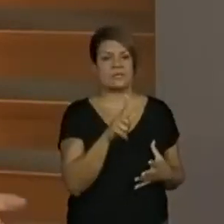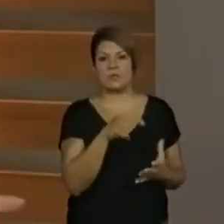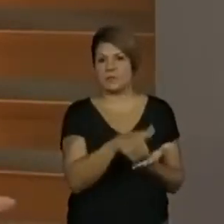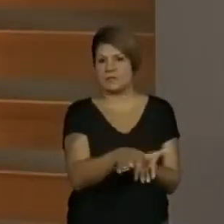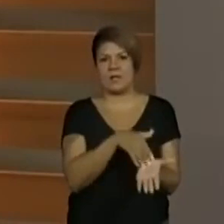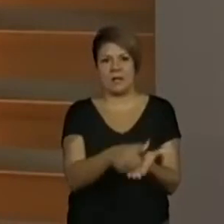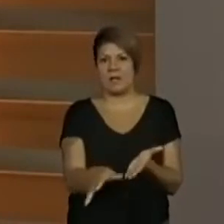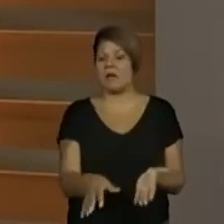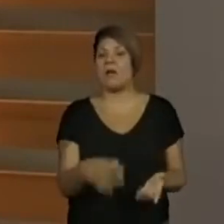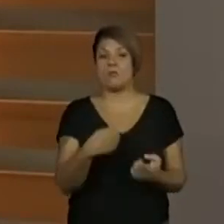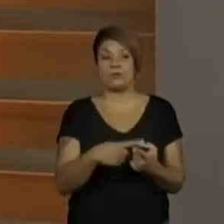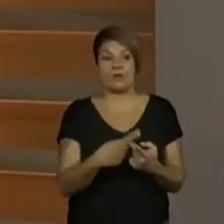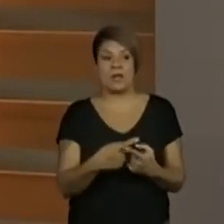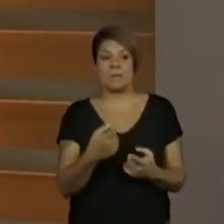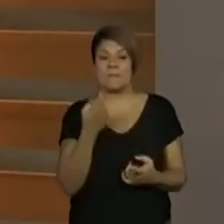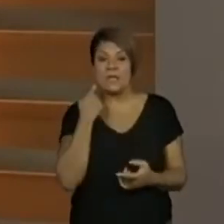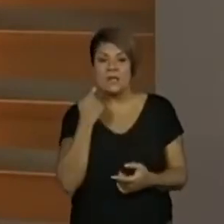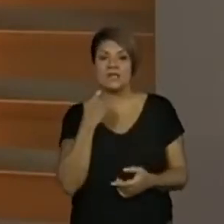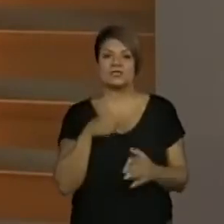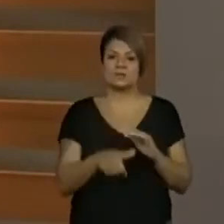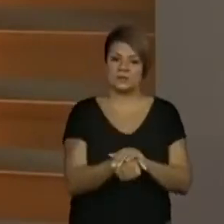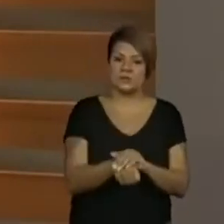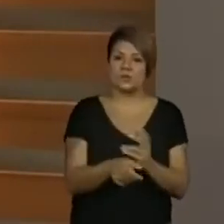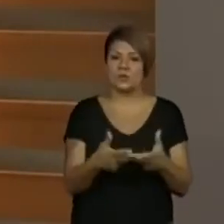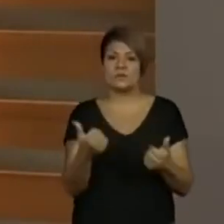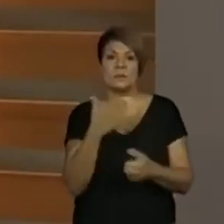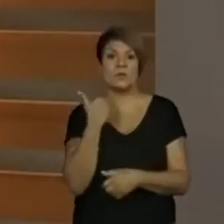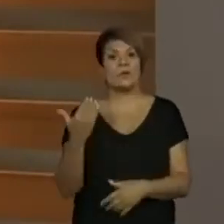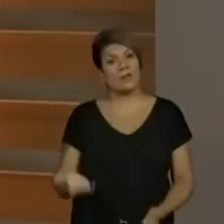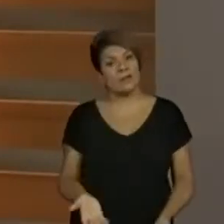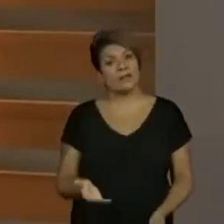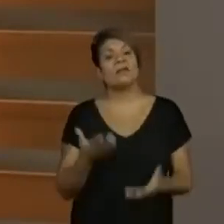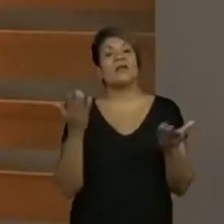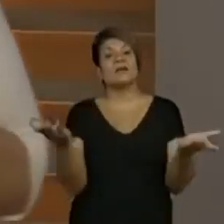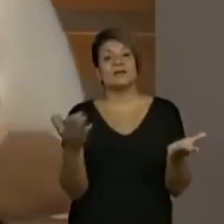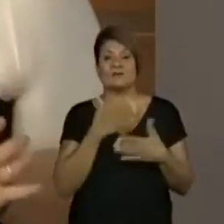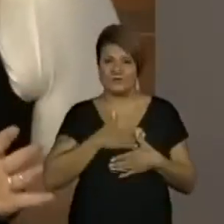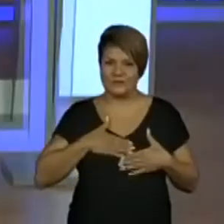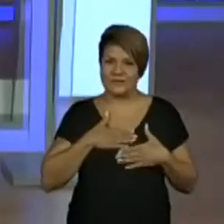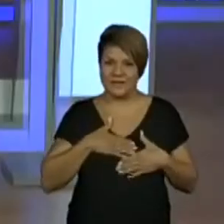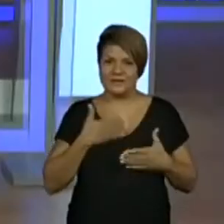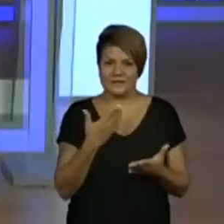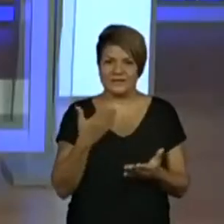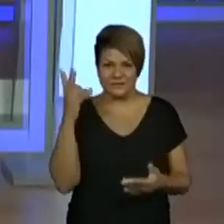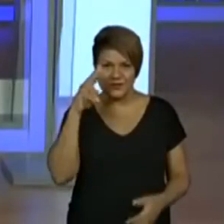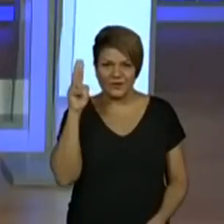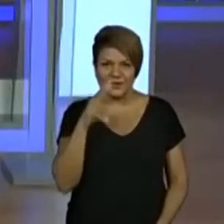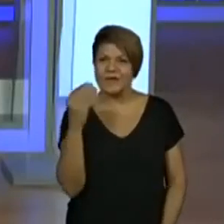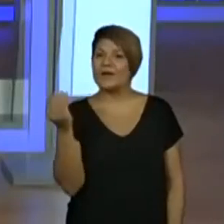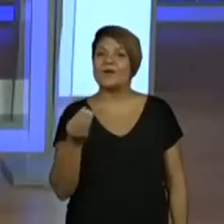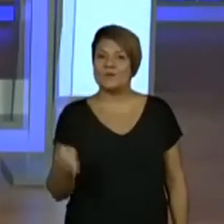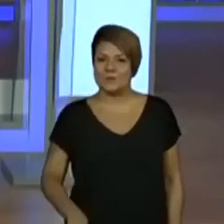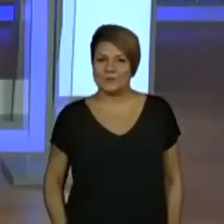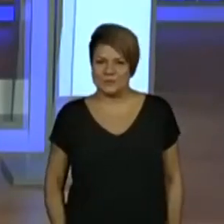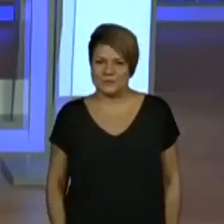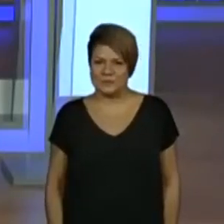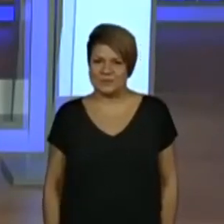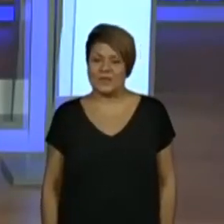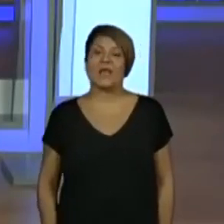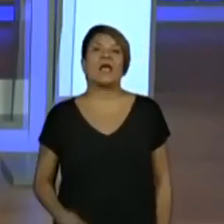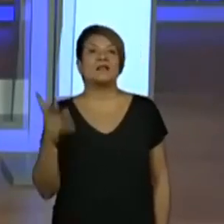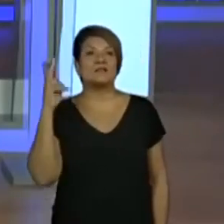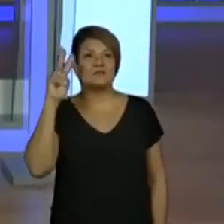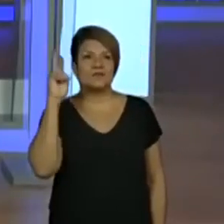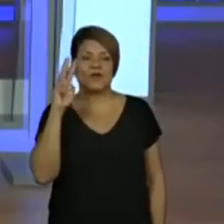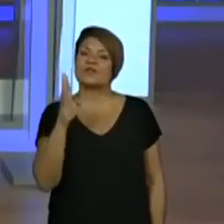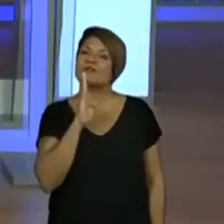perderia a beleza dele e tudo caminharia. E aí, vocês gostaram da história? Como é que foi, né? Foi uma história pra vocês conhecerem o